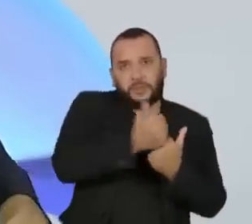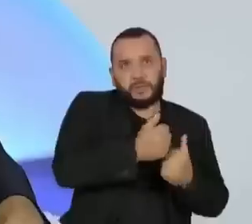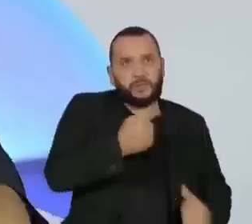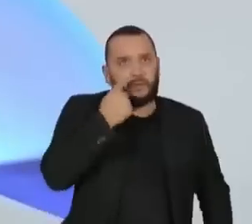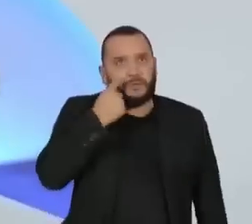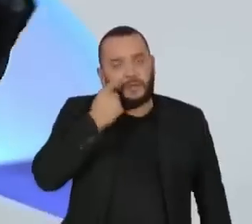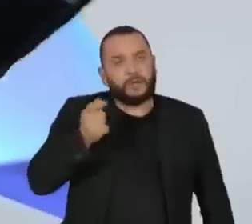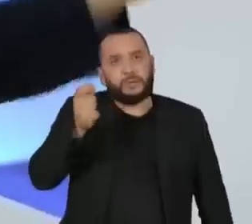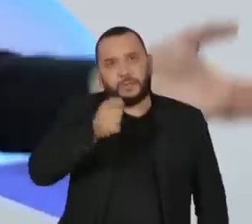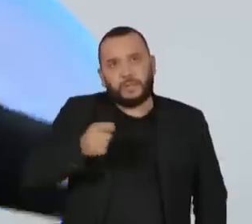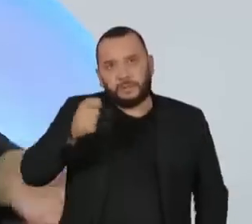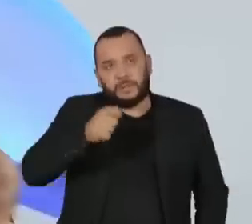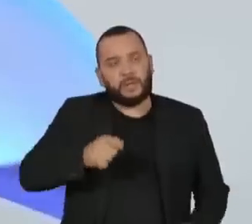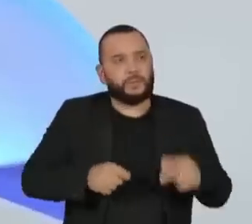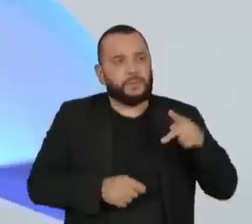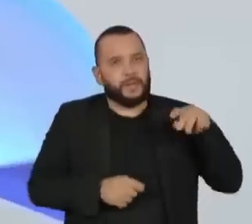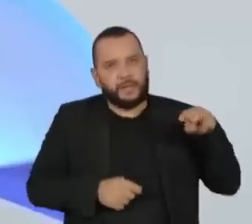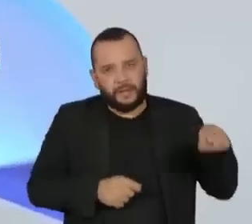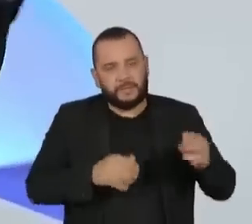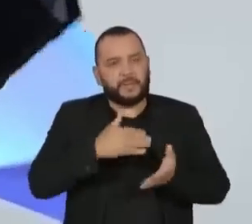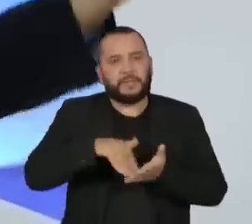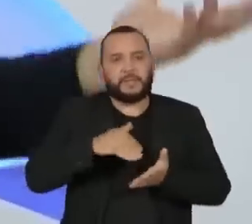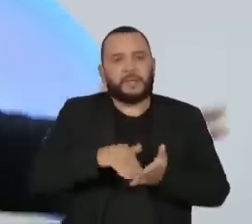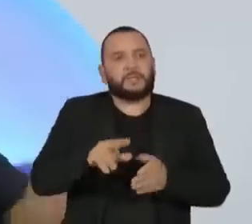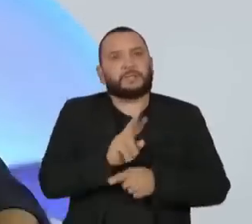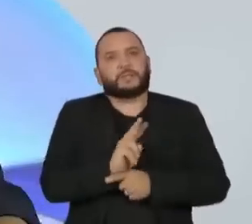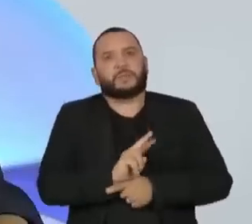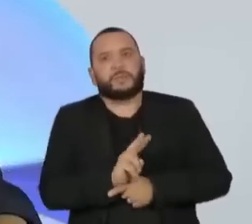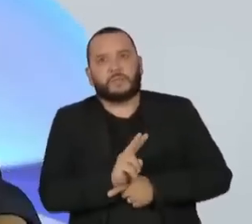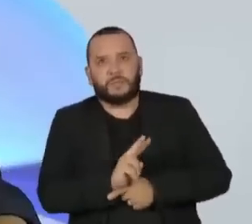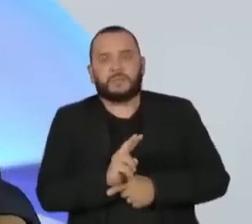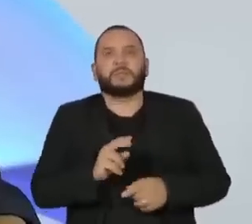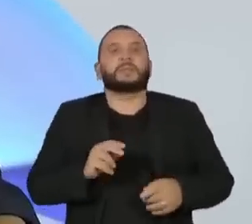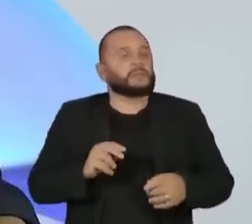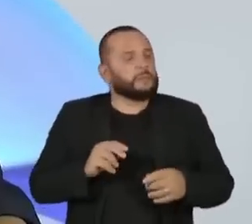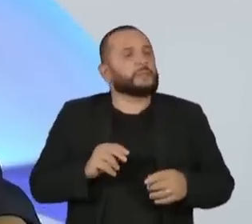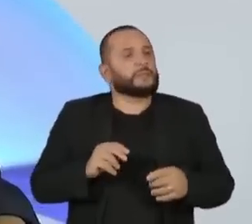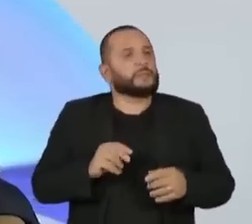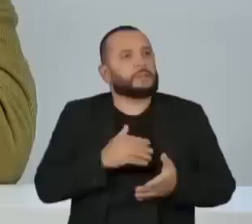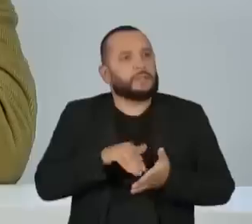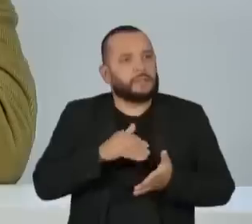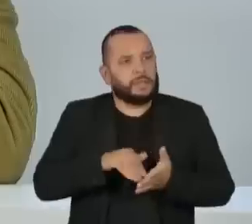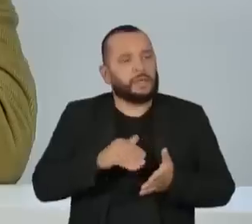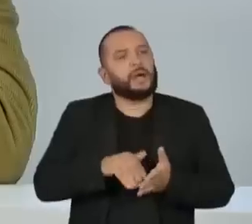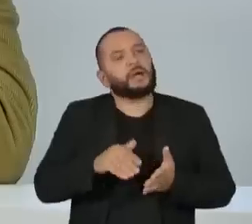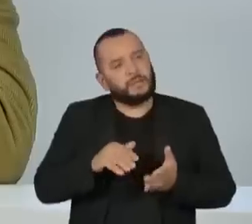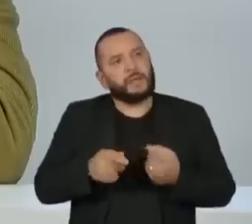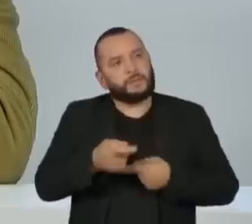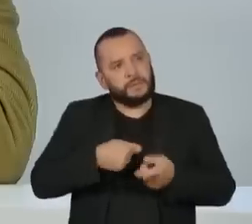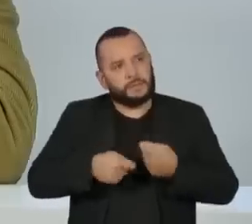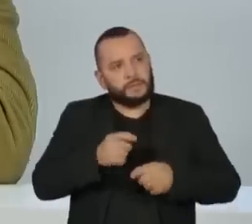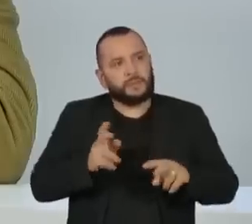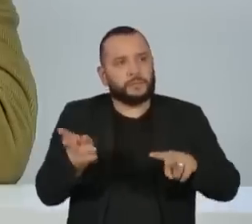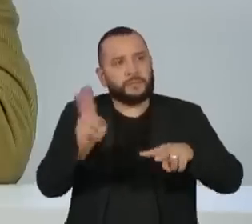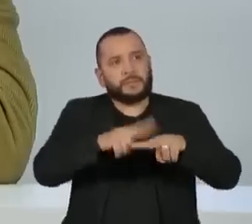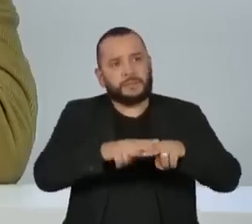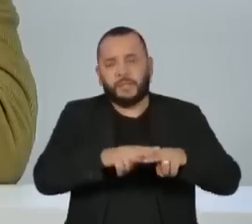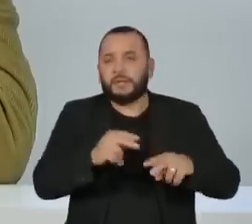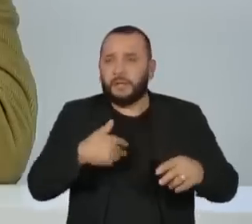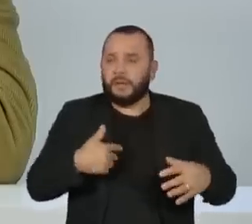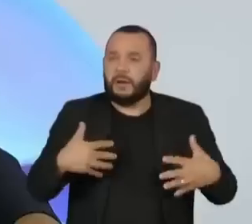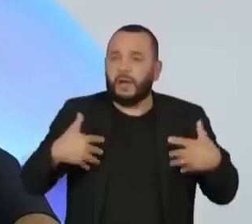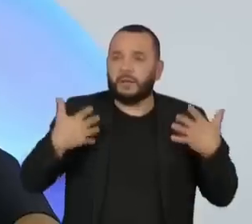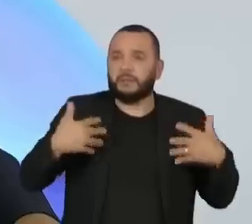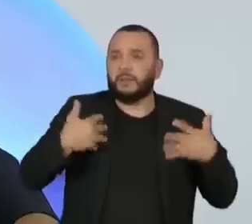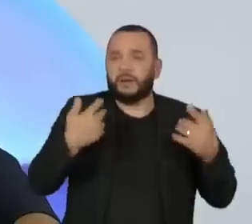colégios de comandantes, de PM, secretários de segurança, secretários de administração penitenciária, delegados gerais e fiquei muito animado, muito